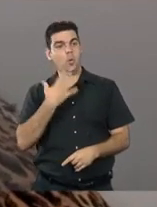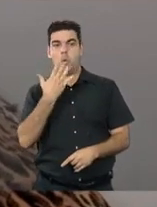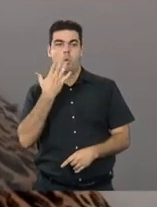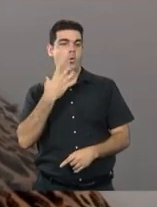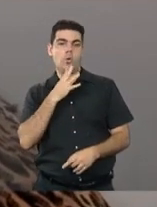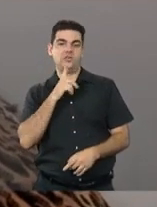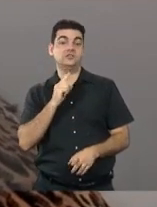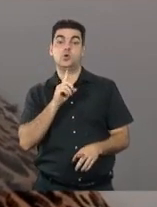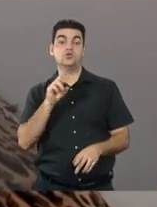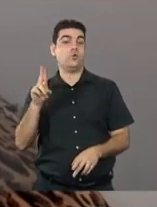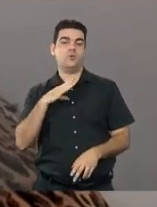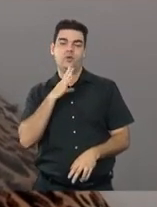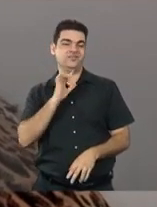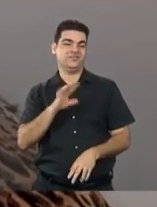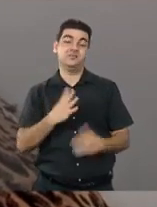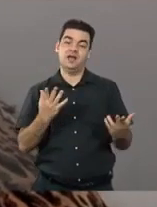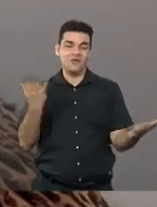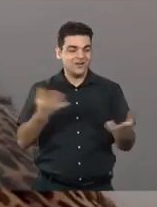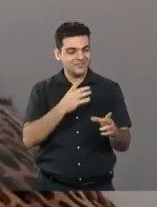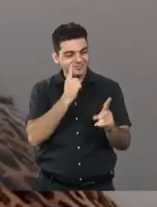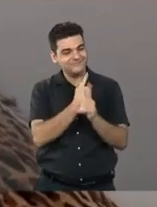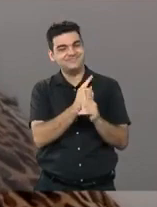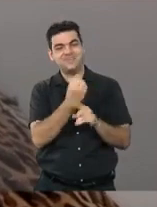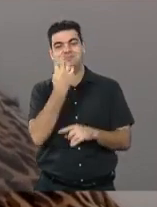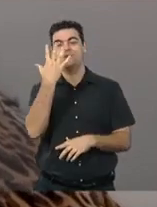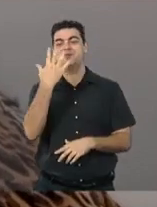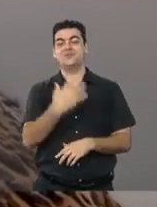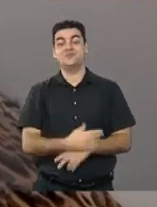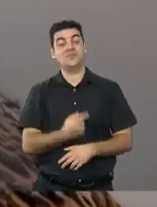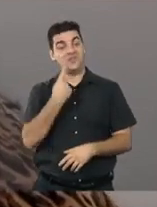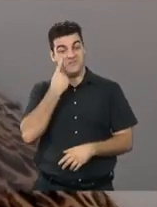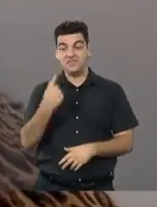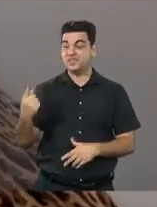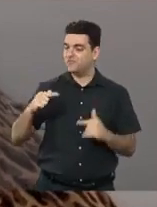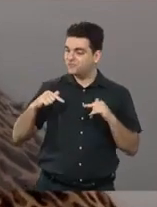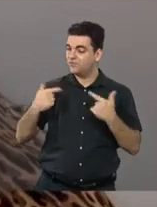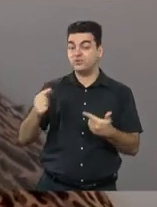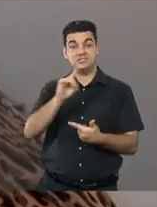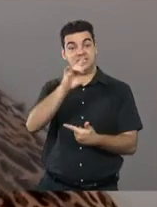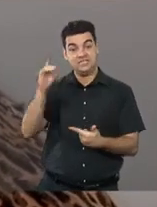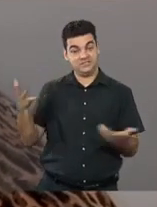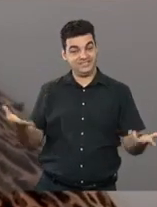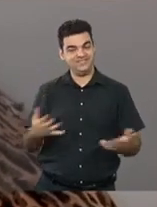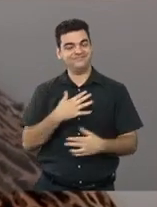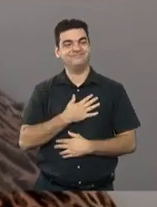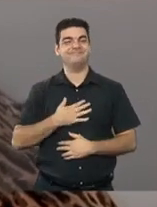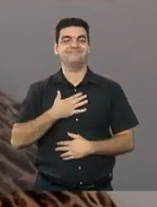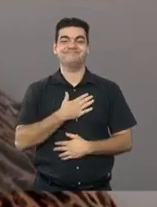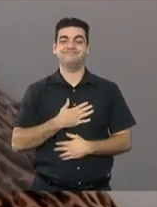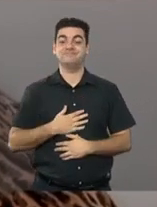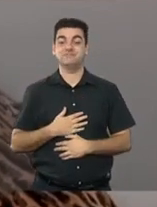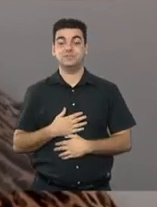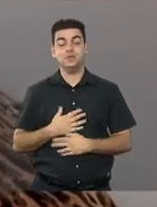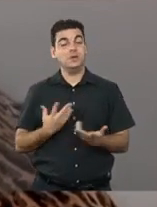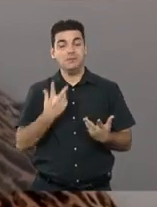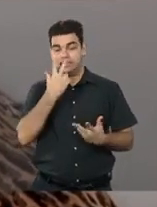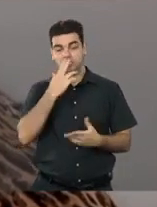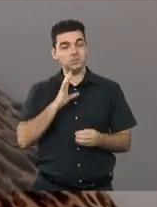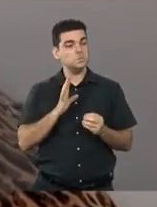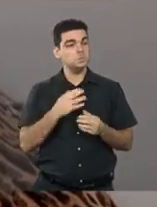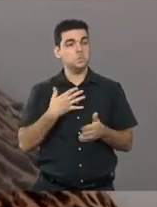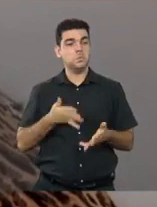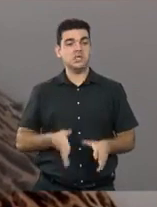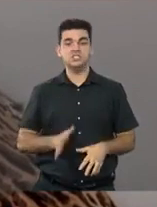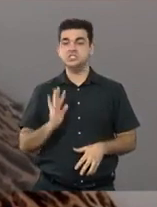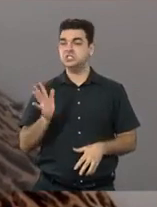nome. E, Joana, que beleza, né? Ver a sua força, que espetáculo. Eu acho, Pedra, que eu nasci assim. Eu nasci